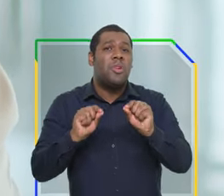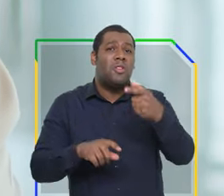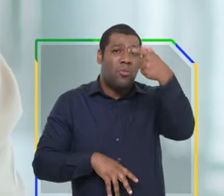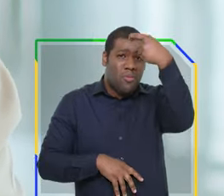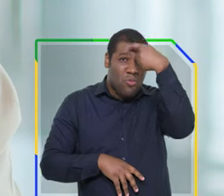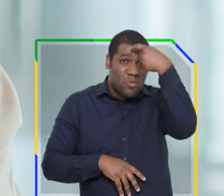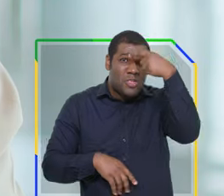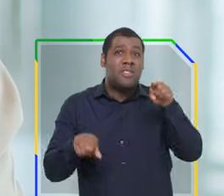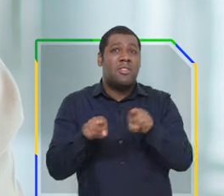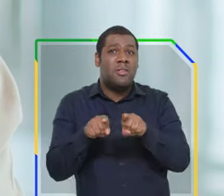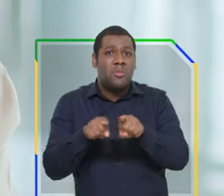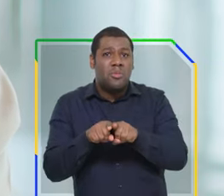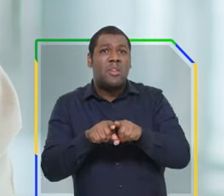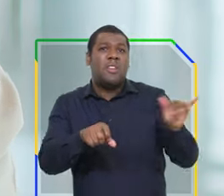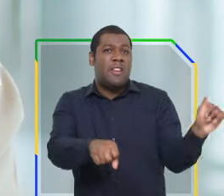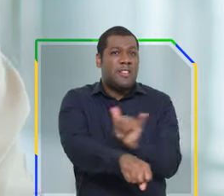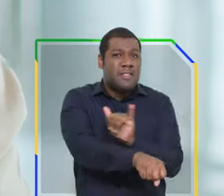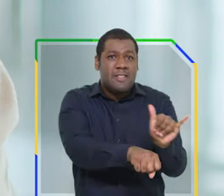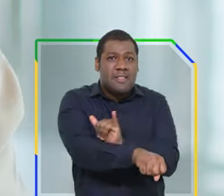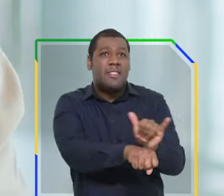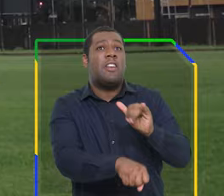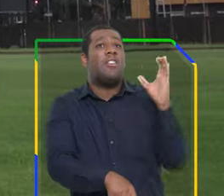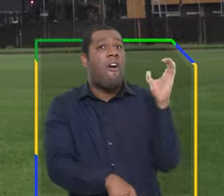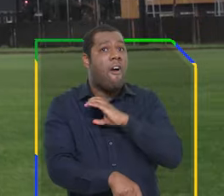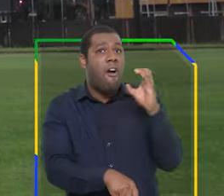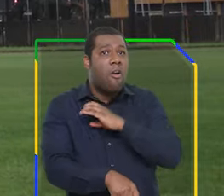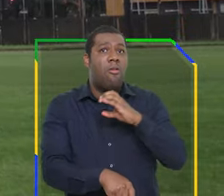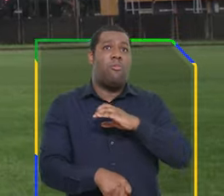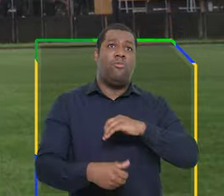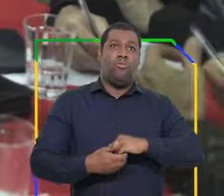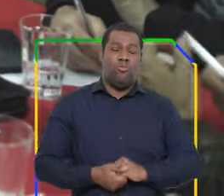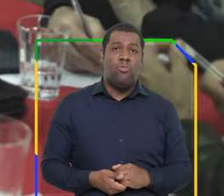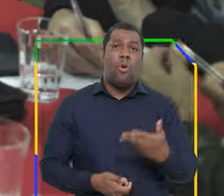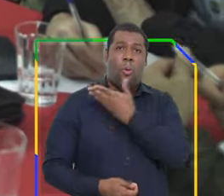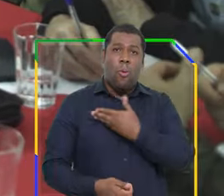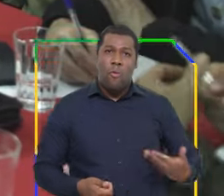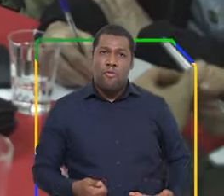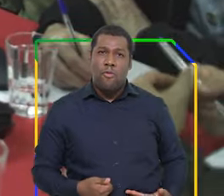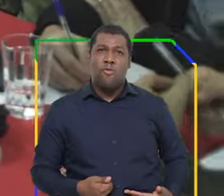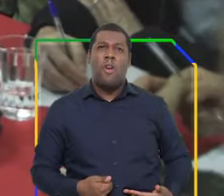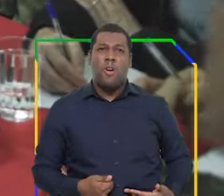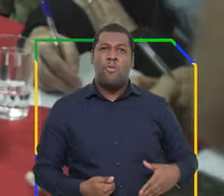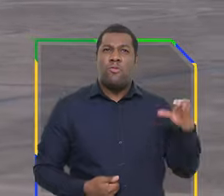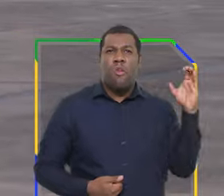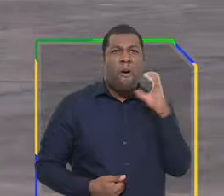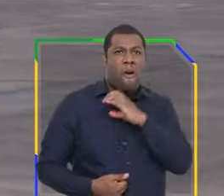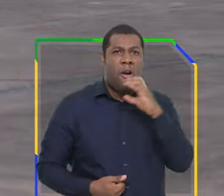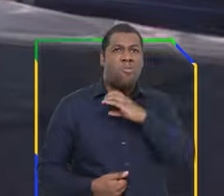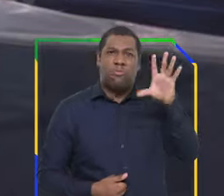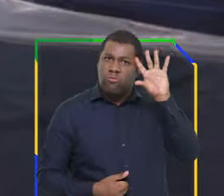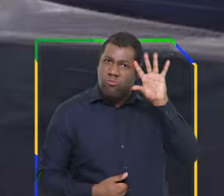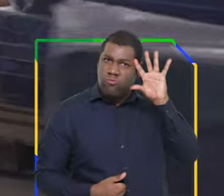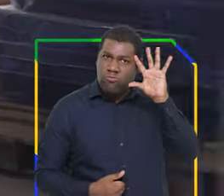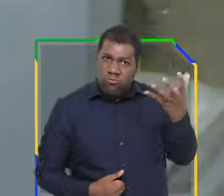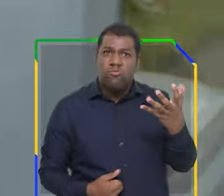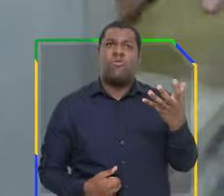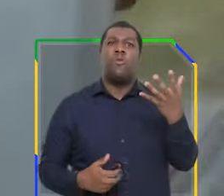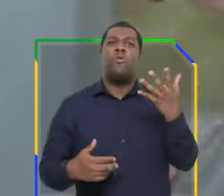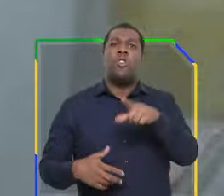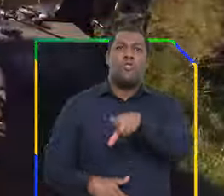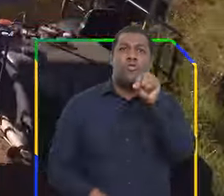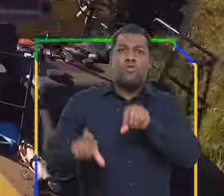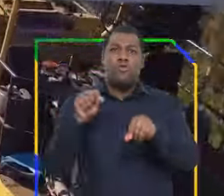consciência, mas ação imediata. Em resposta, o governo agiu rapidamente em diferentes